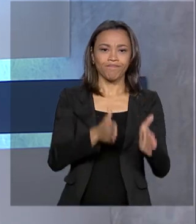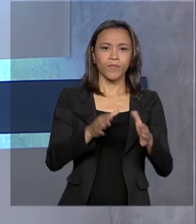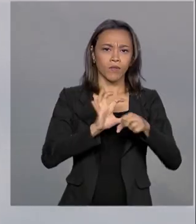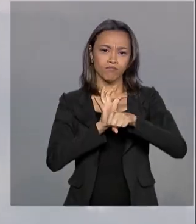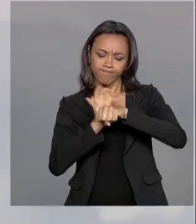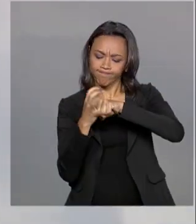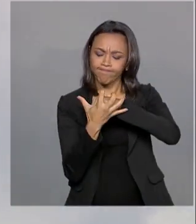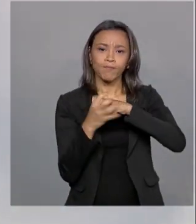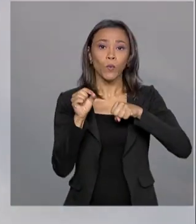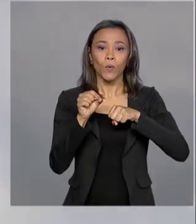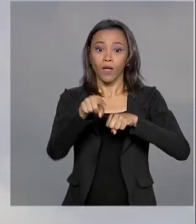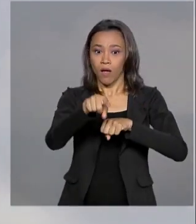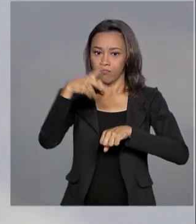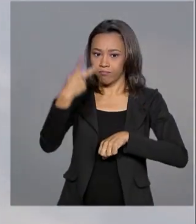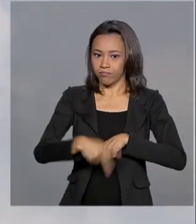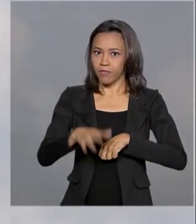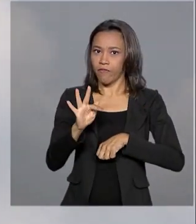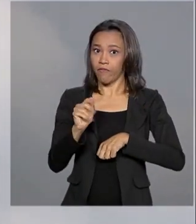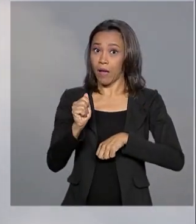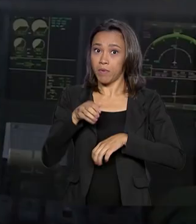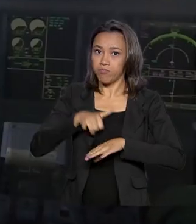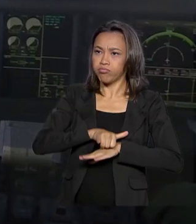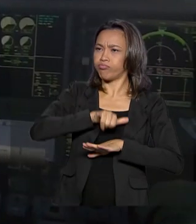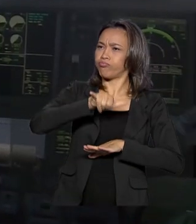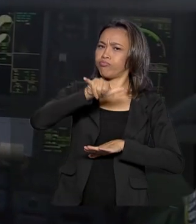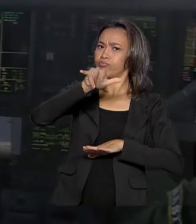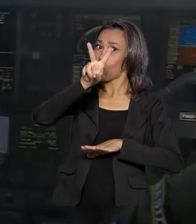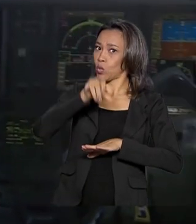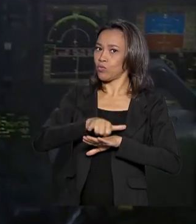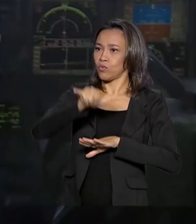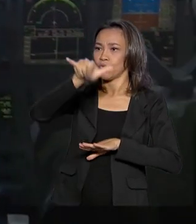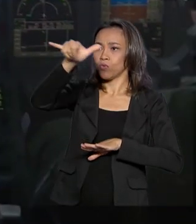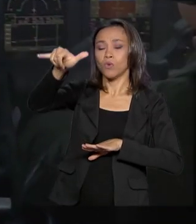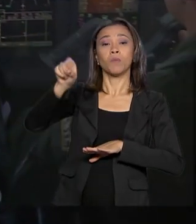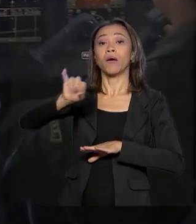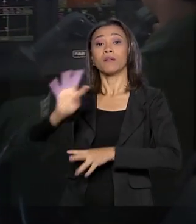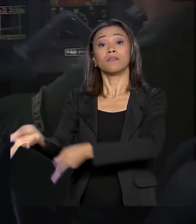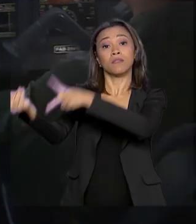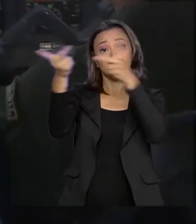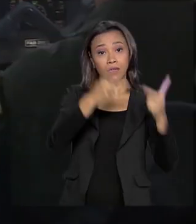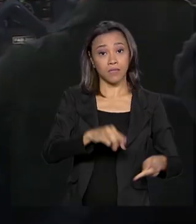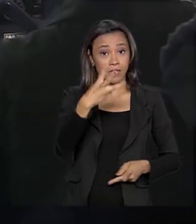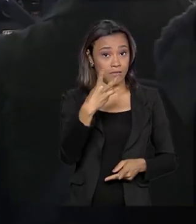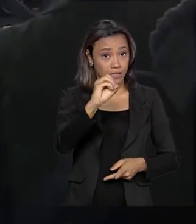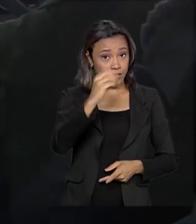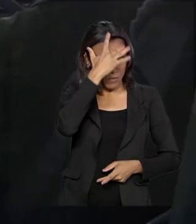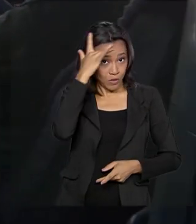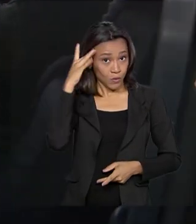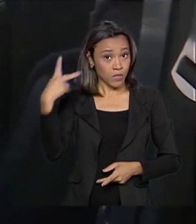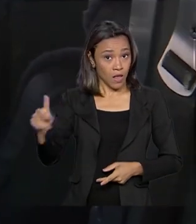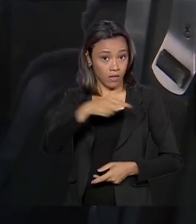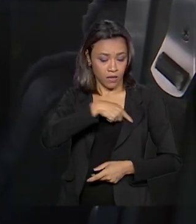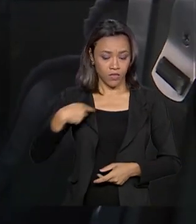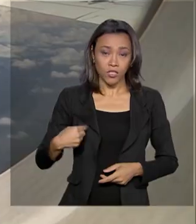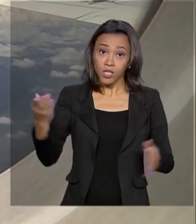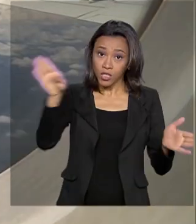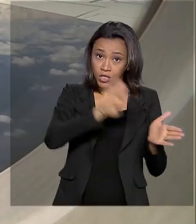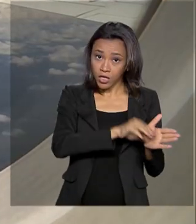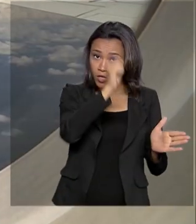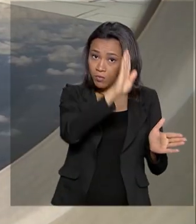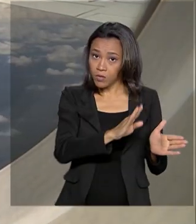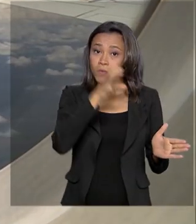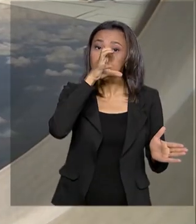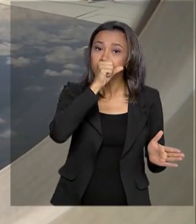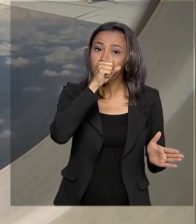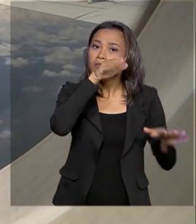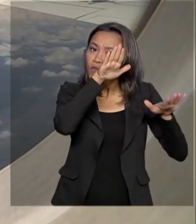Coronavírus, aviões da FAB já estão a caminho da China para o resgate de cerca de 30 brasileiros. Eles chegam no sábado ao Brasil